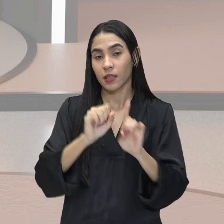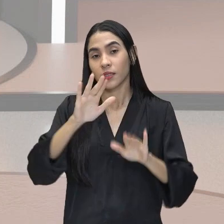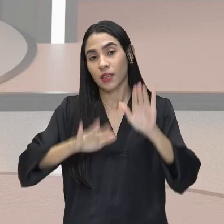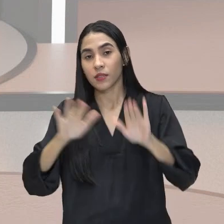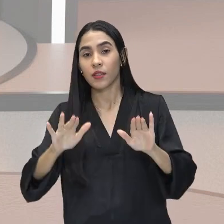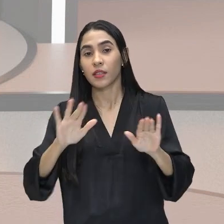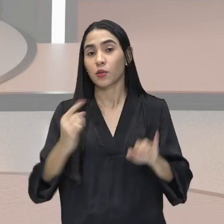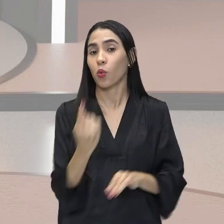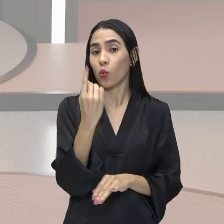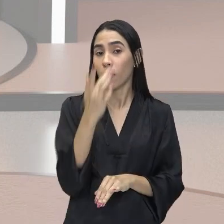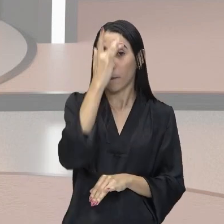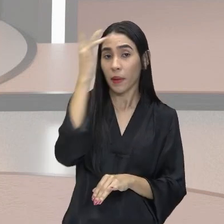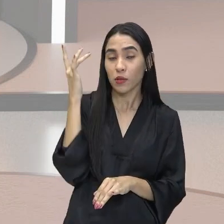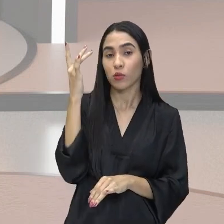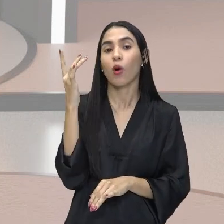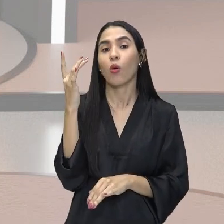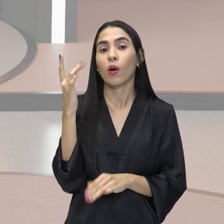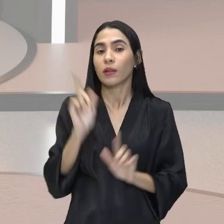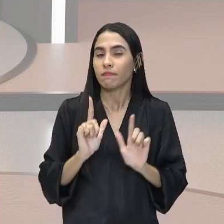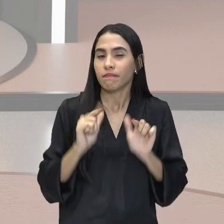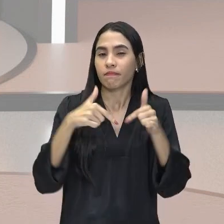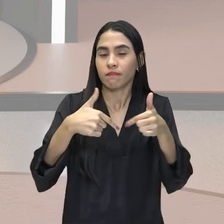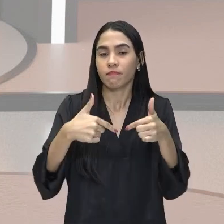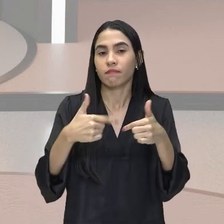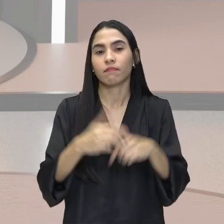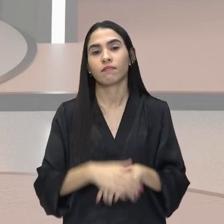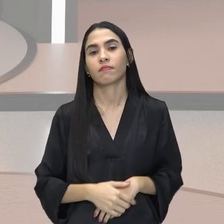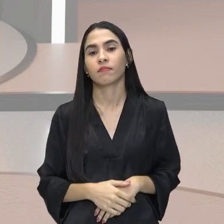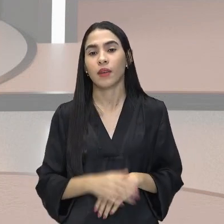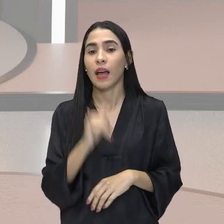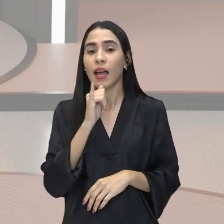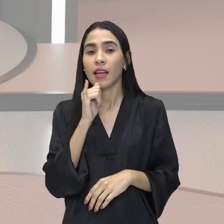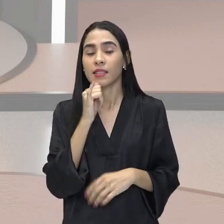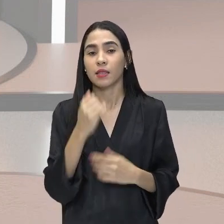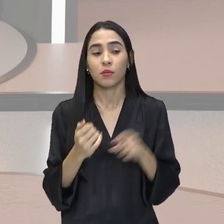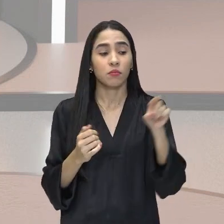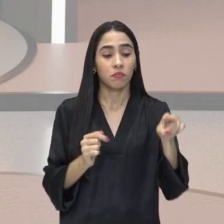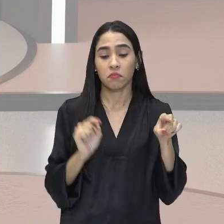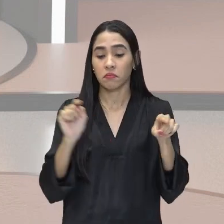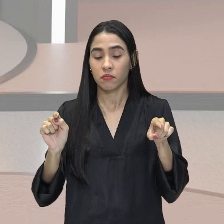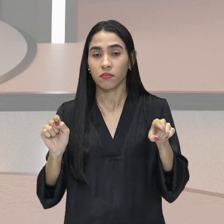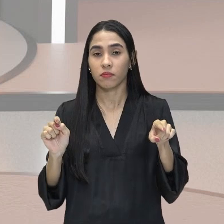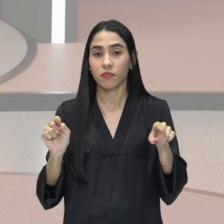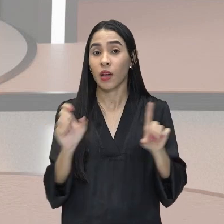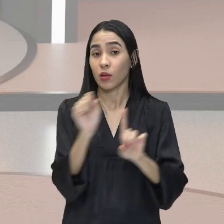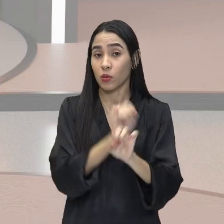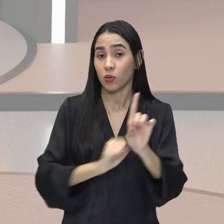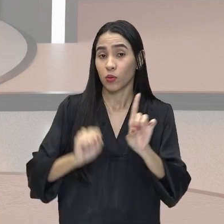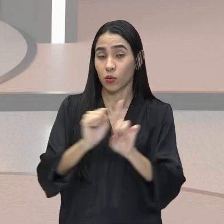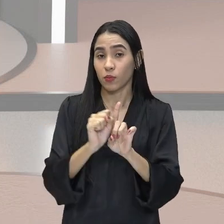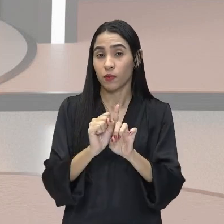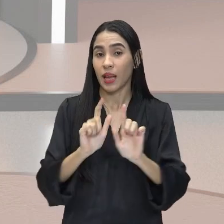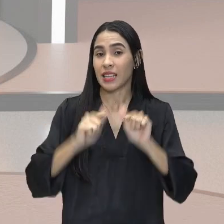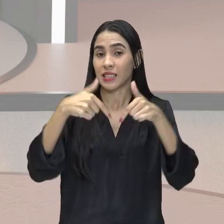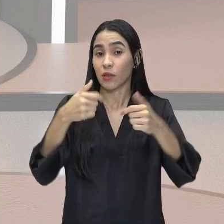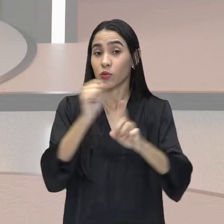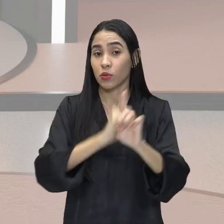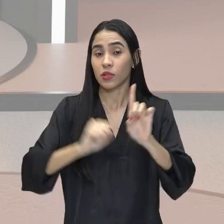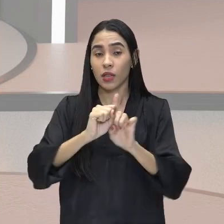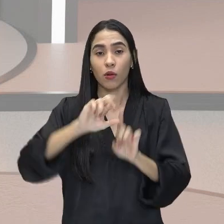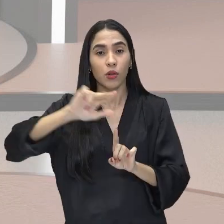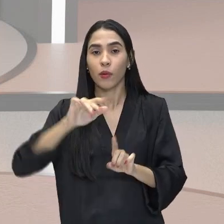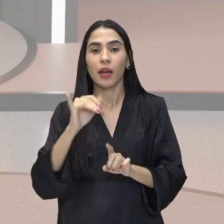uma pessoa se movimenta de um ponto para outro no sentido social. Não é só se